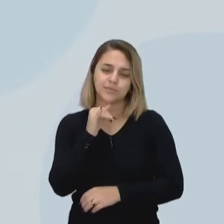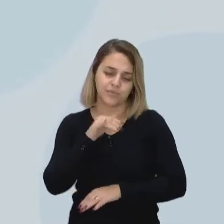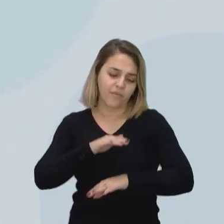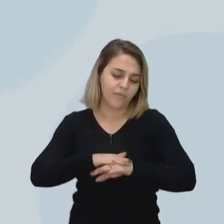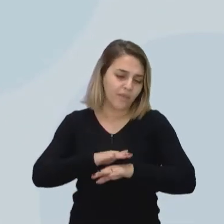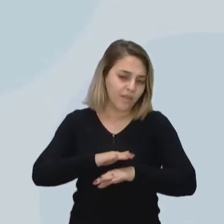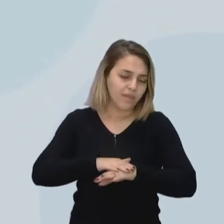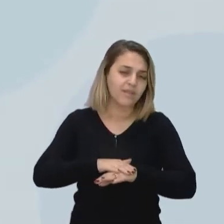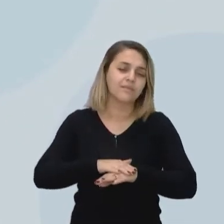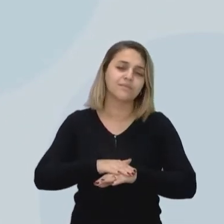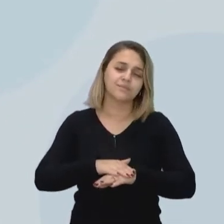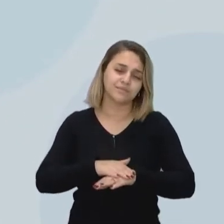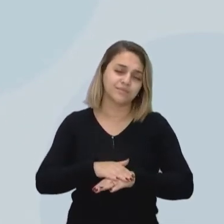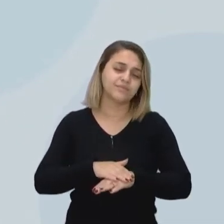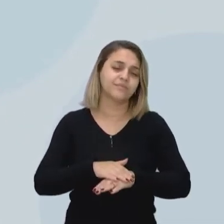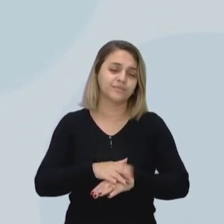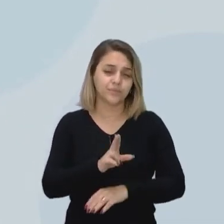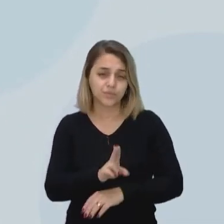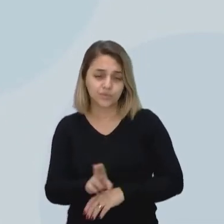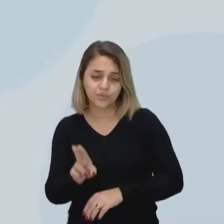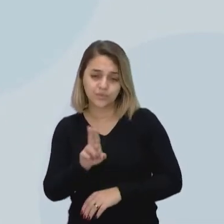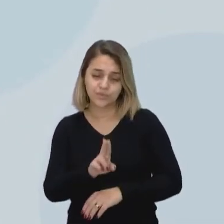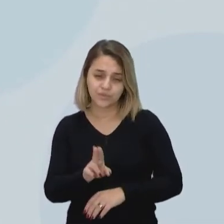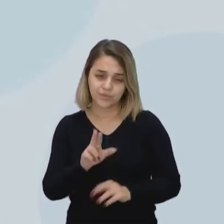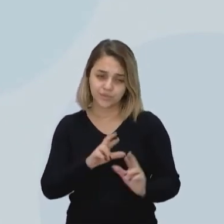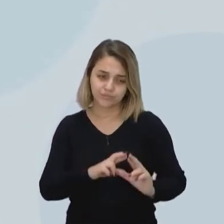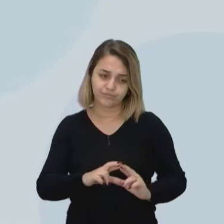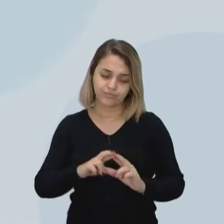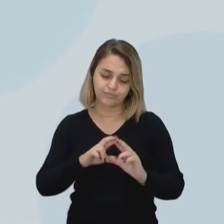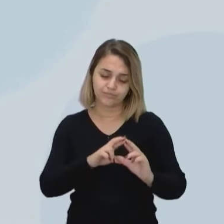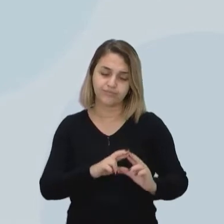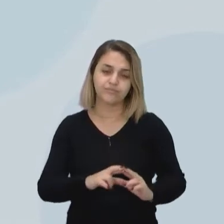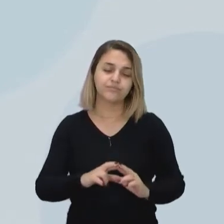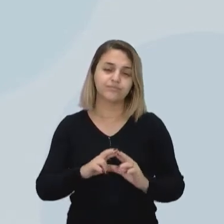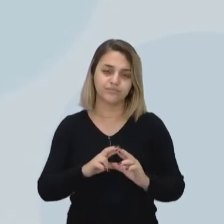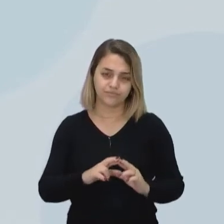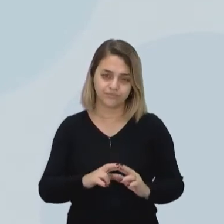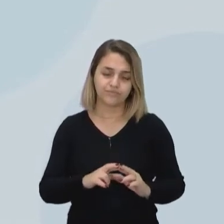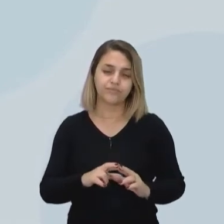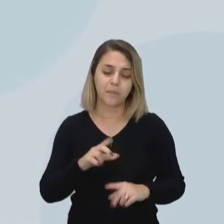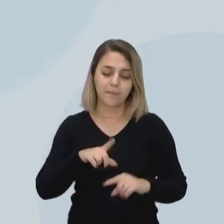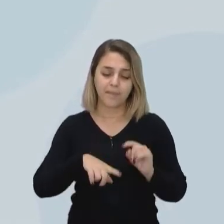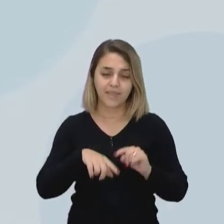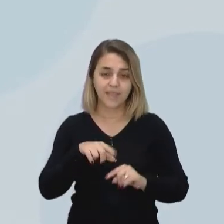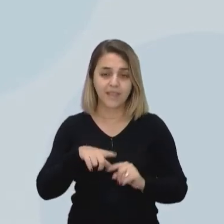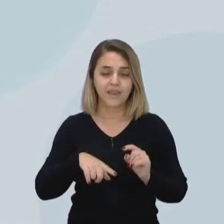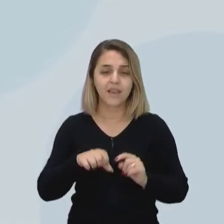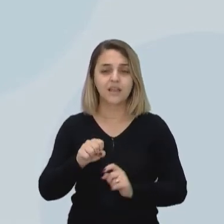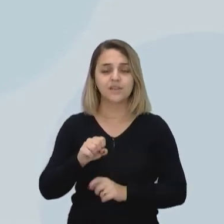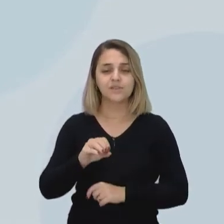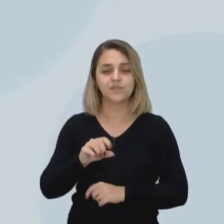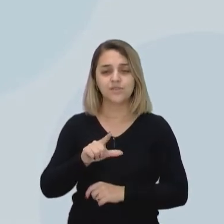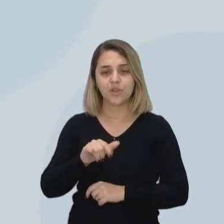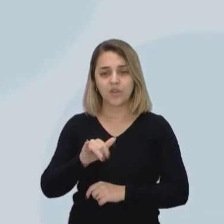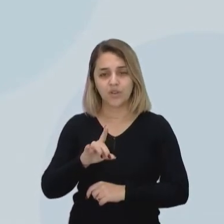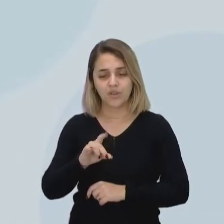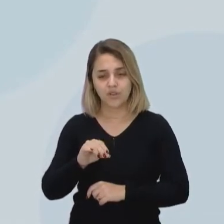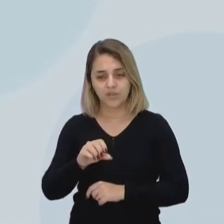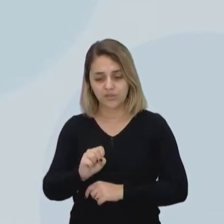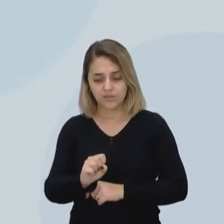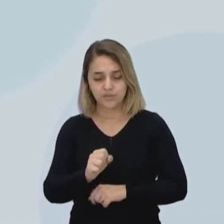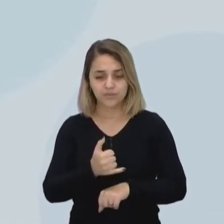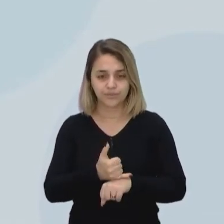por meio da reutilização de materiais sólidos, tá? Bom,